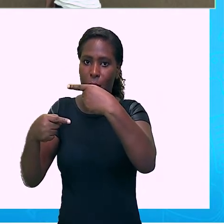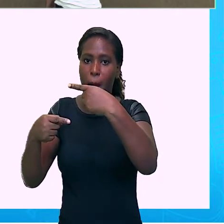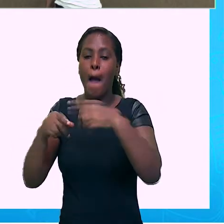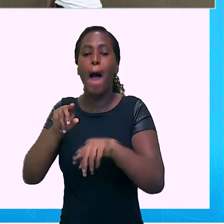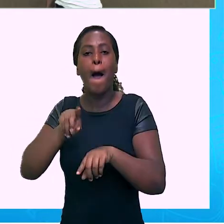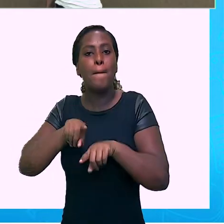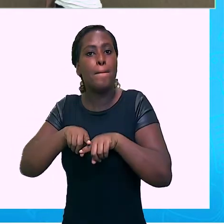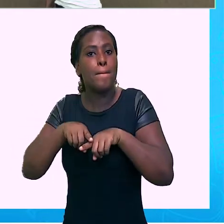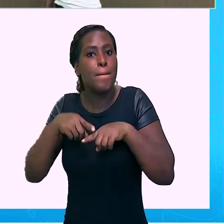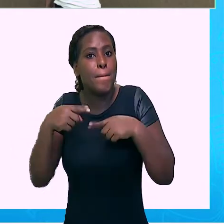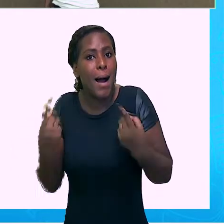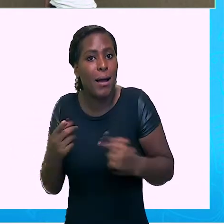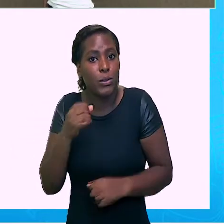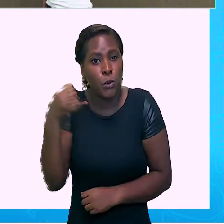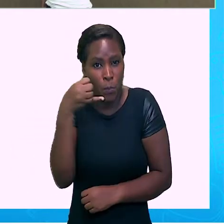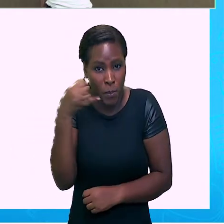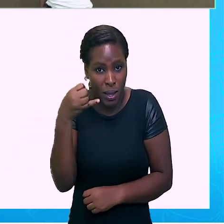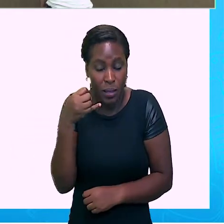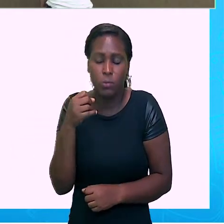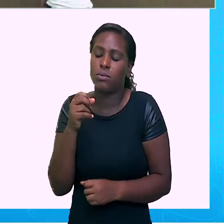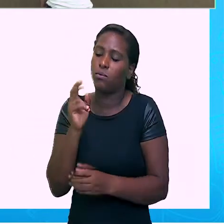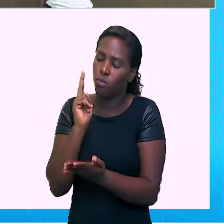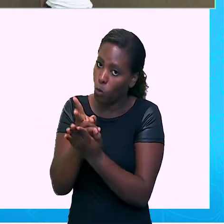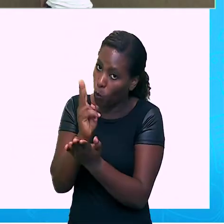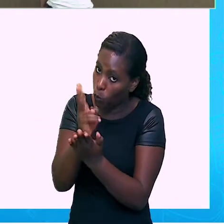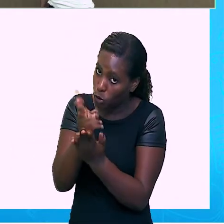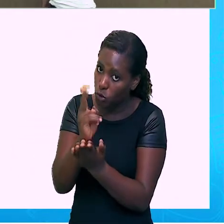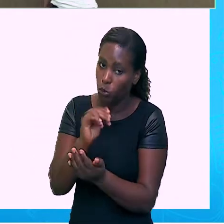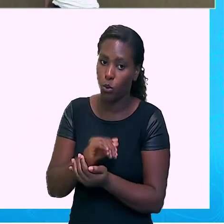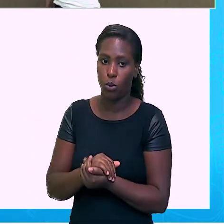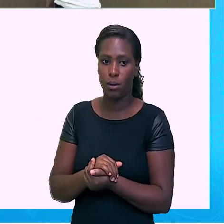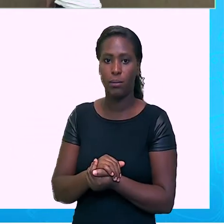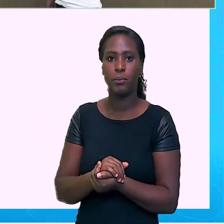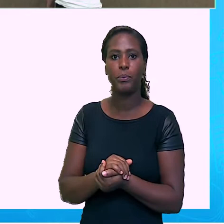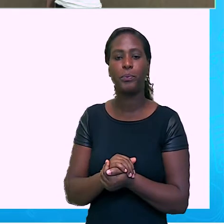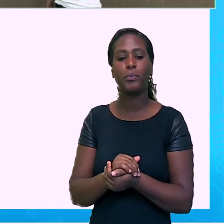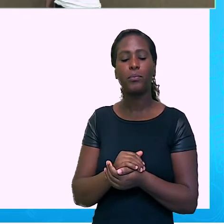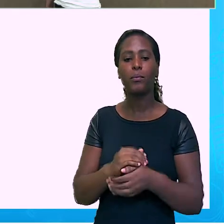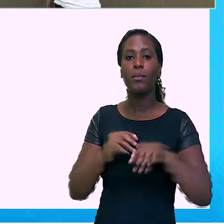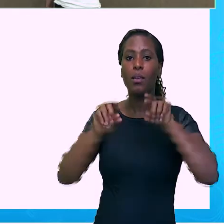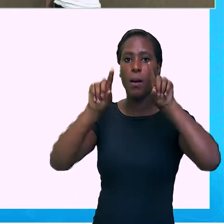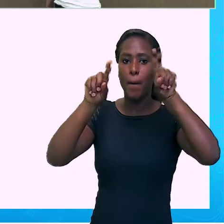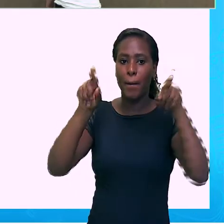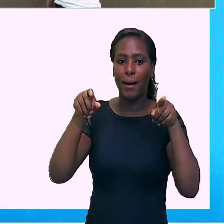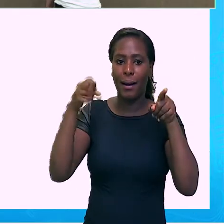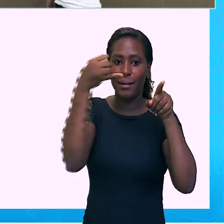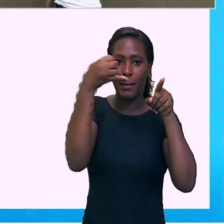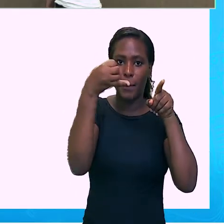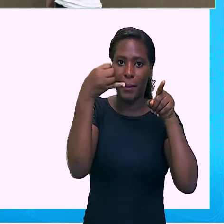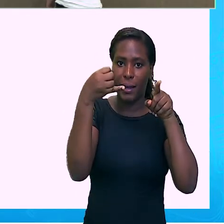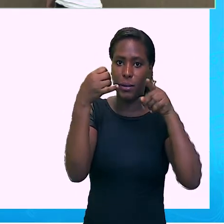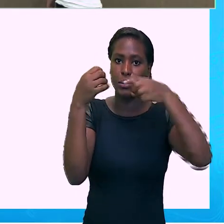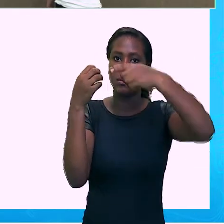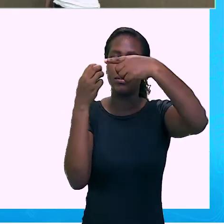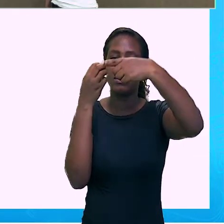Então eu tenho menos, se são 2 terços, vai ficar 3 meios.